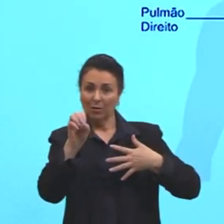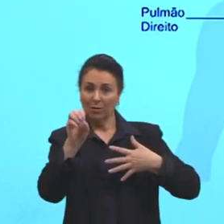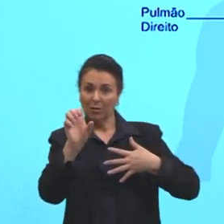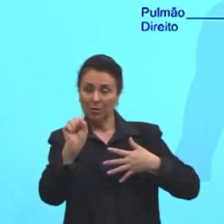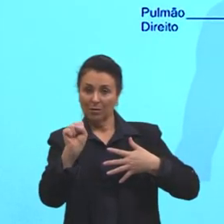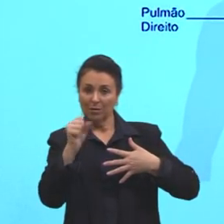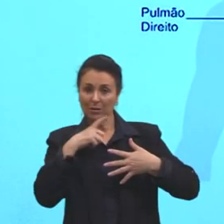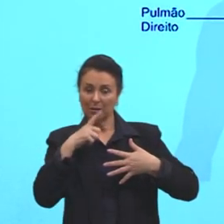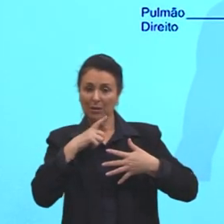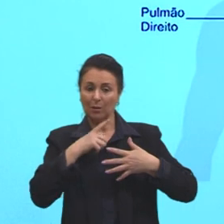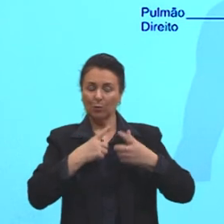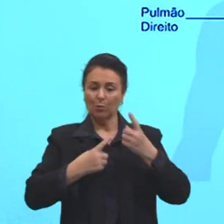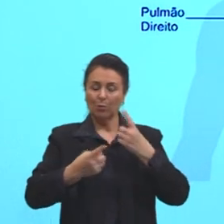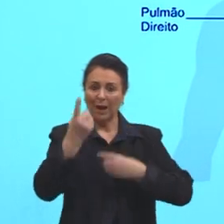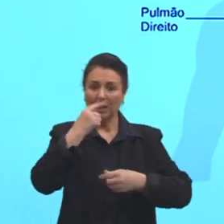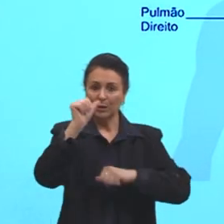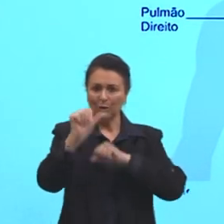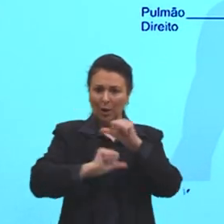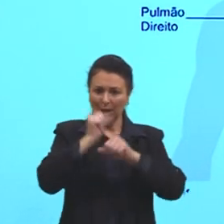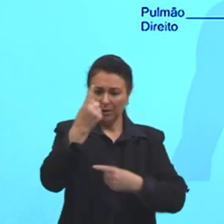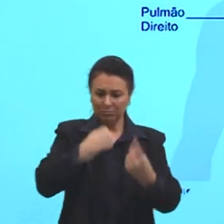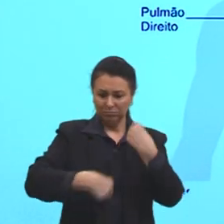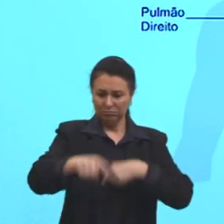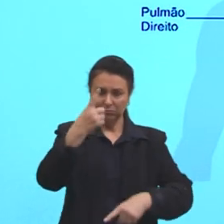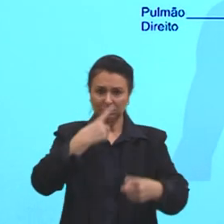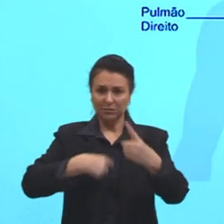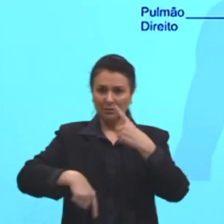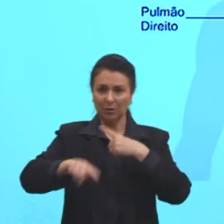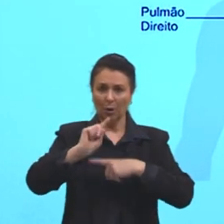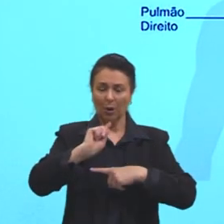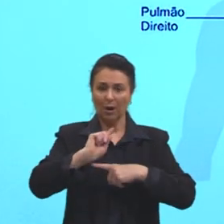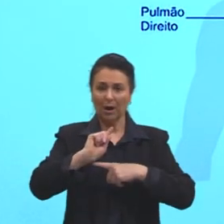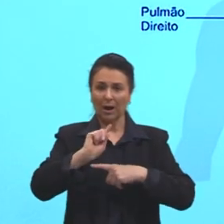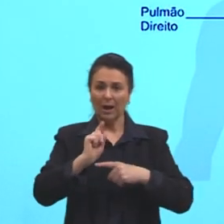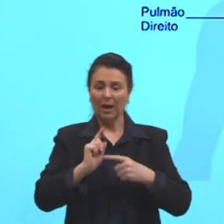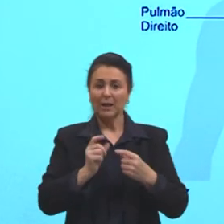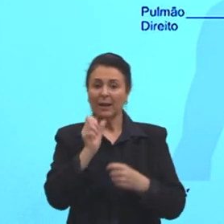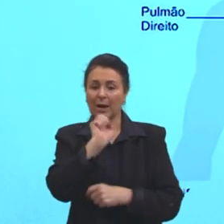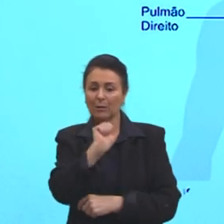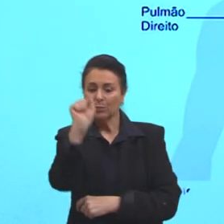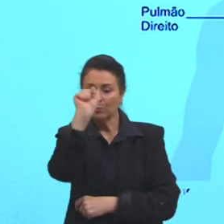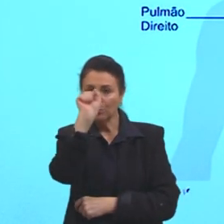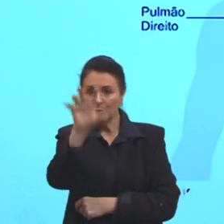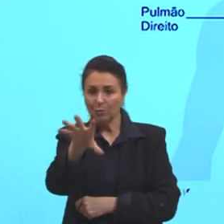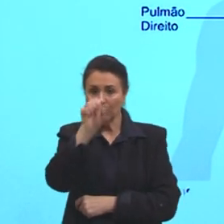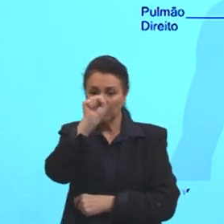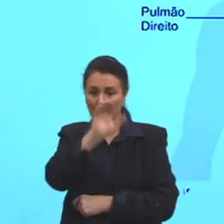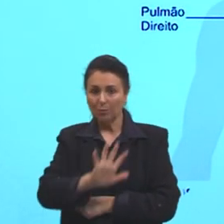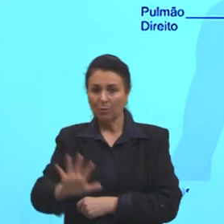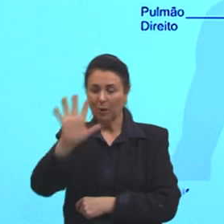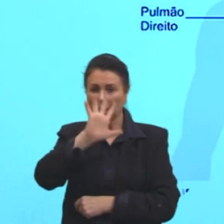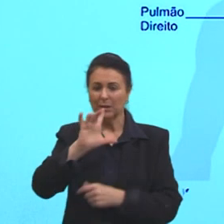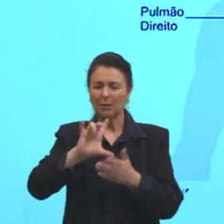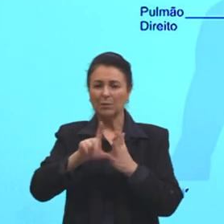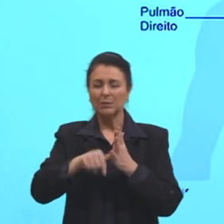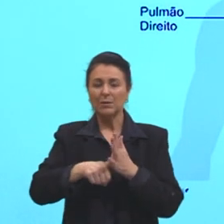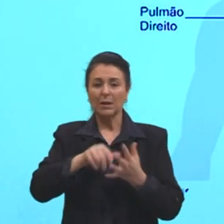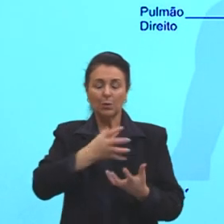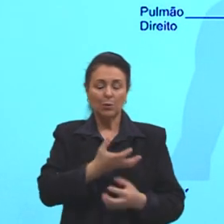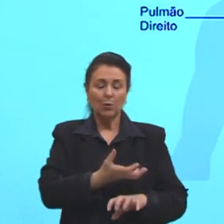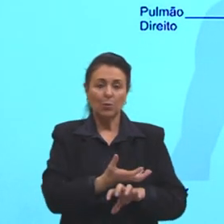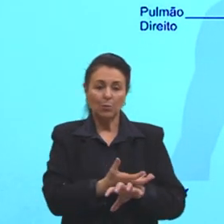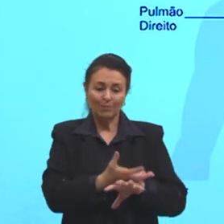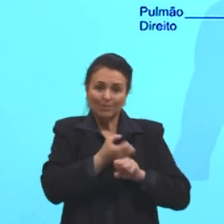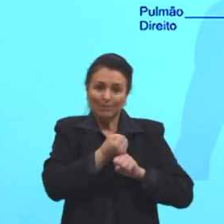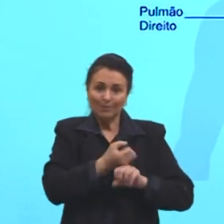Aqui, sangue rico em oxigênio é representado na cor vermelha. né? Que é sangue arterial e depois o sangue venoso, rico em gás